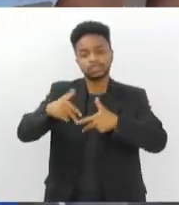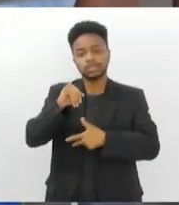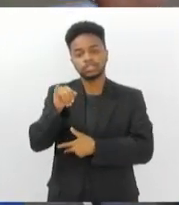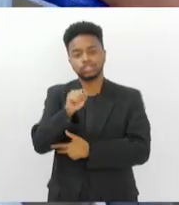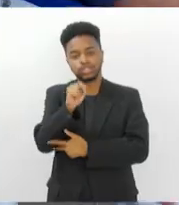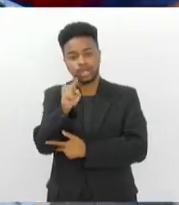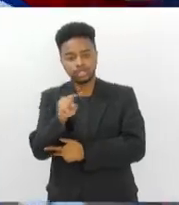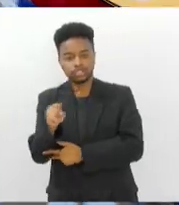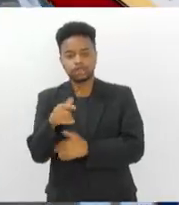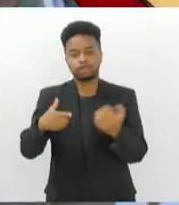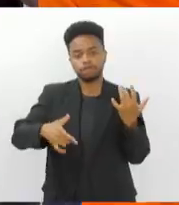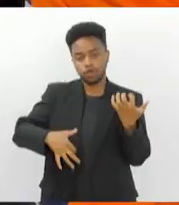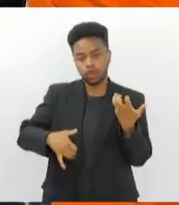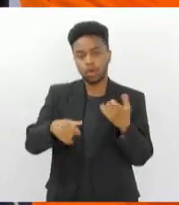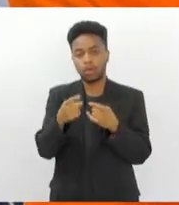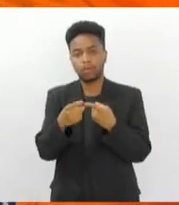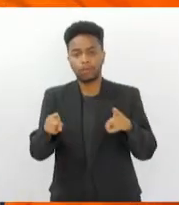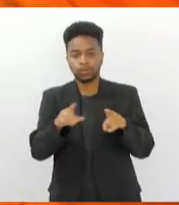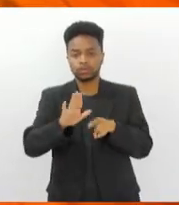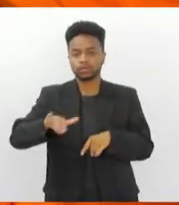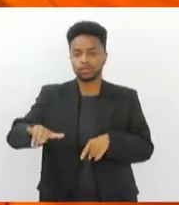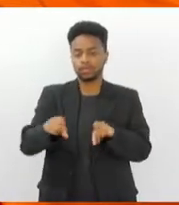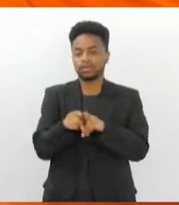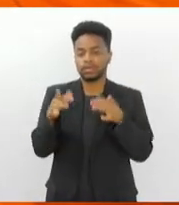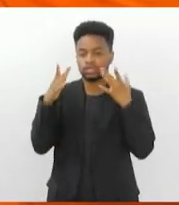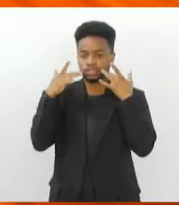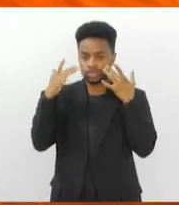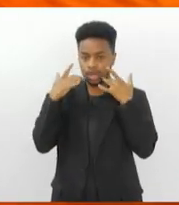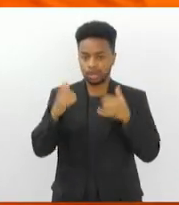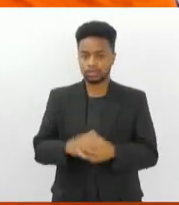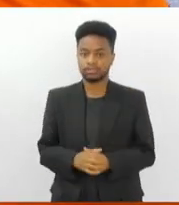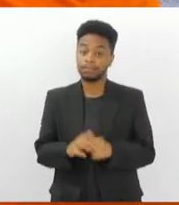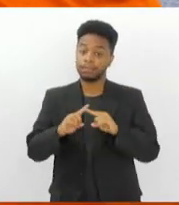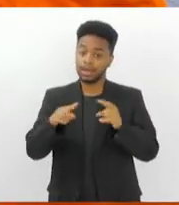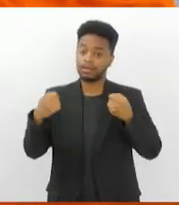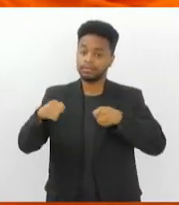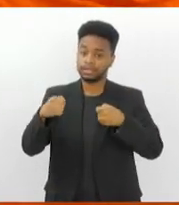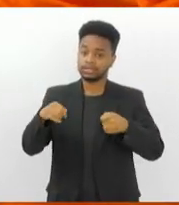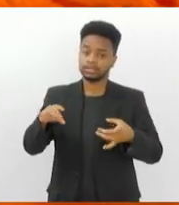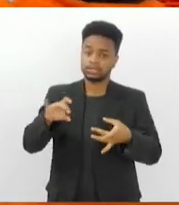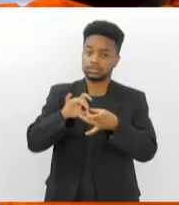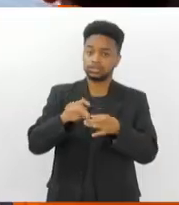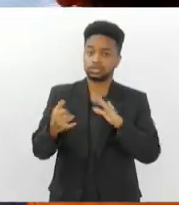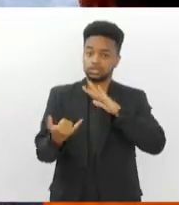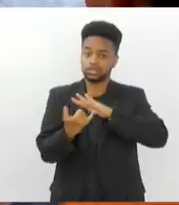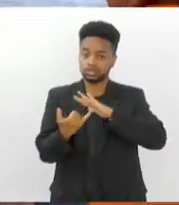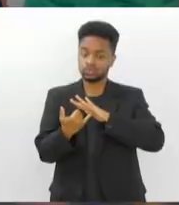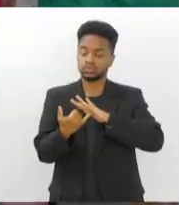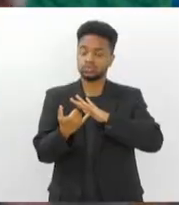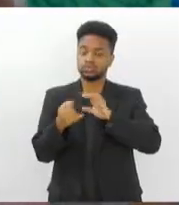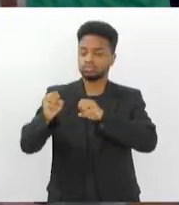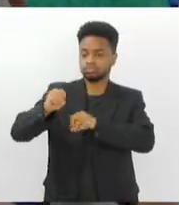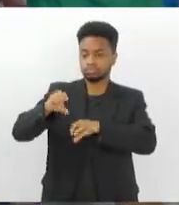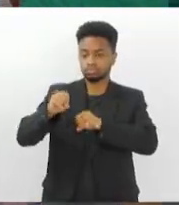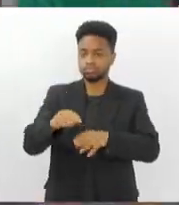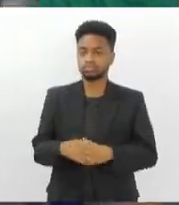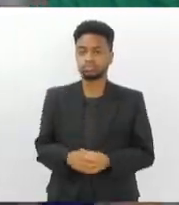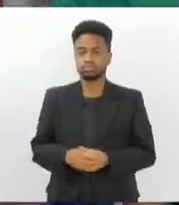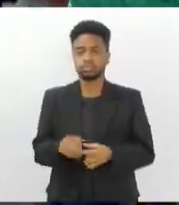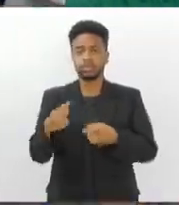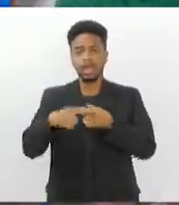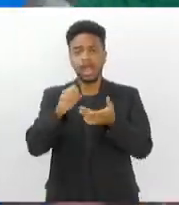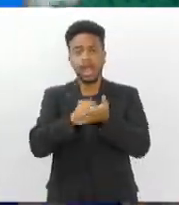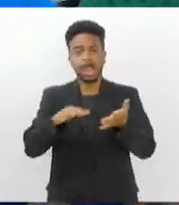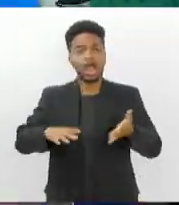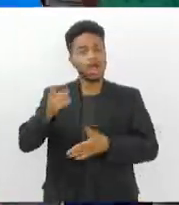musicalização infantil e teatro, desde que estejam matriculados numa instituição de ensino. As atividades